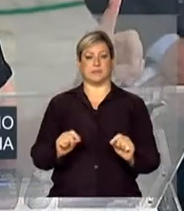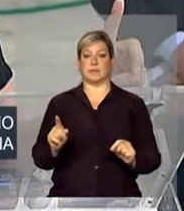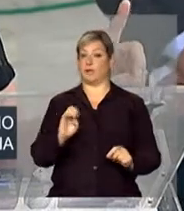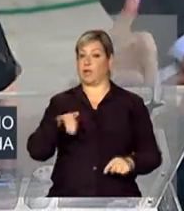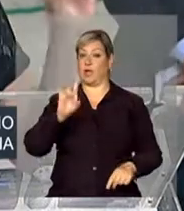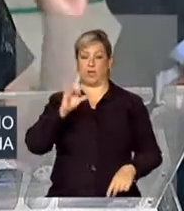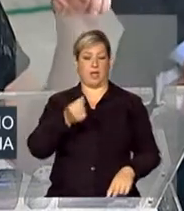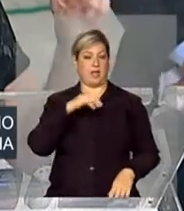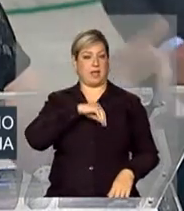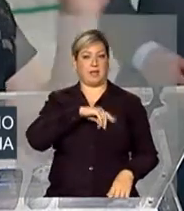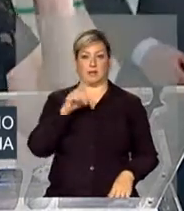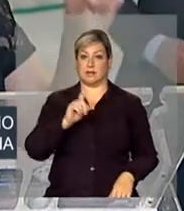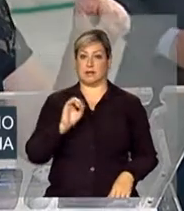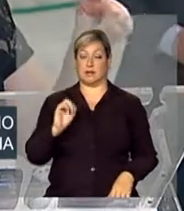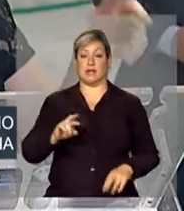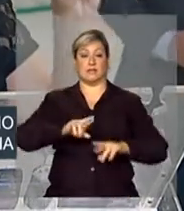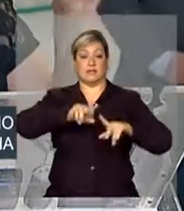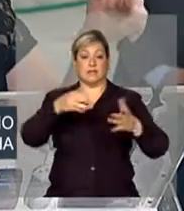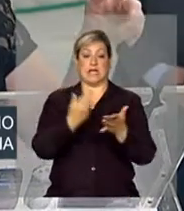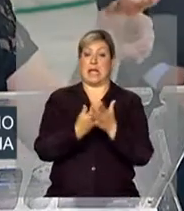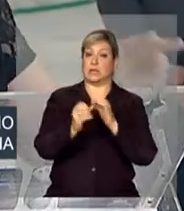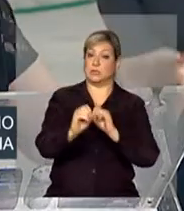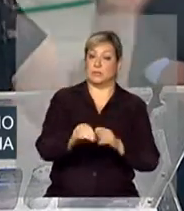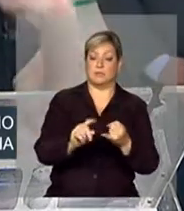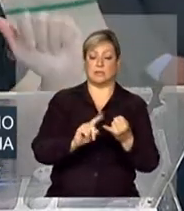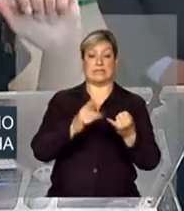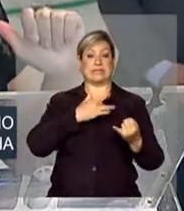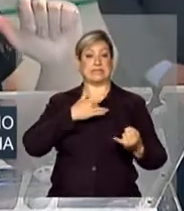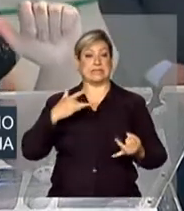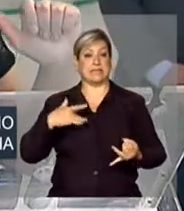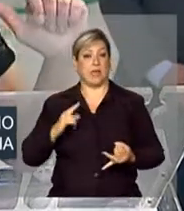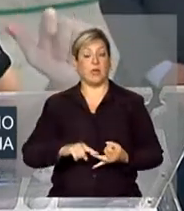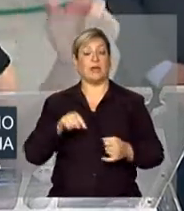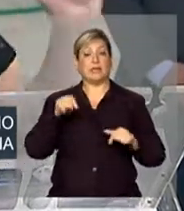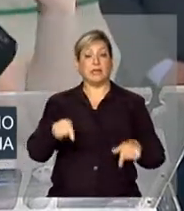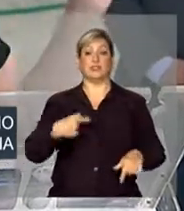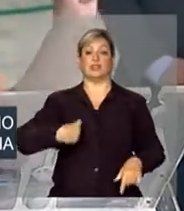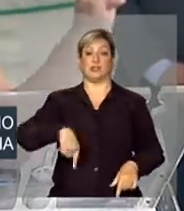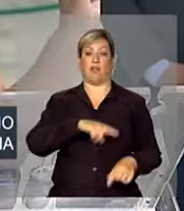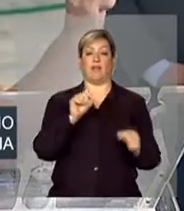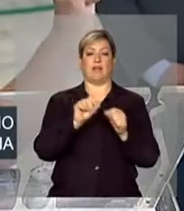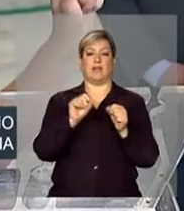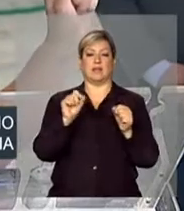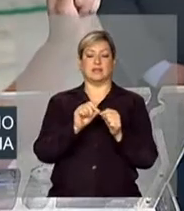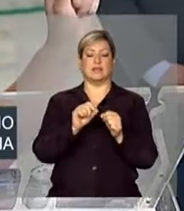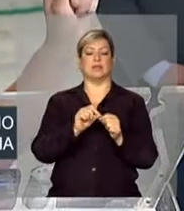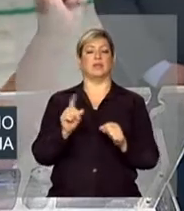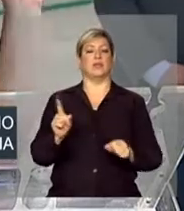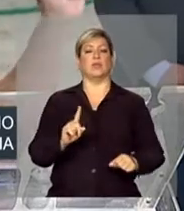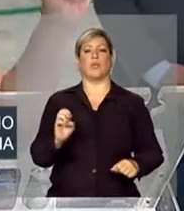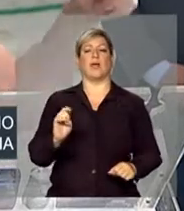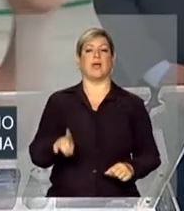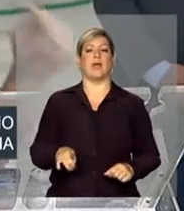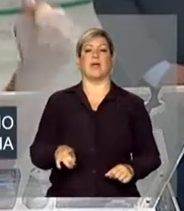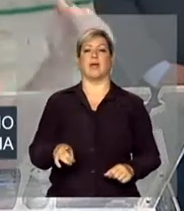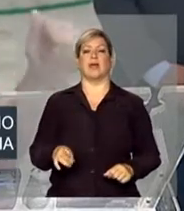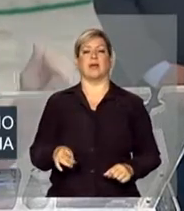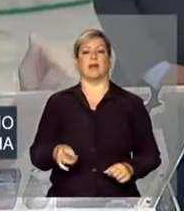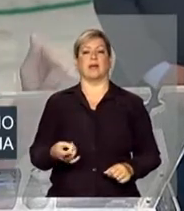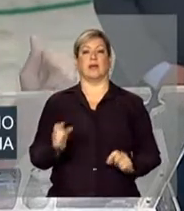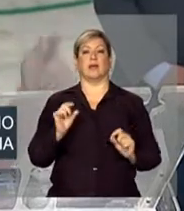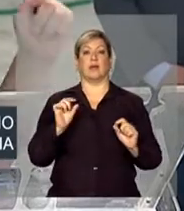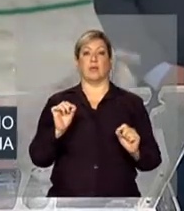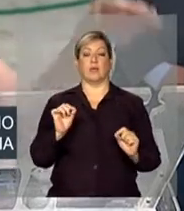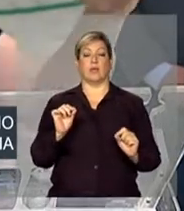só renda, na educação, na saúde. Isso que nós estamos fazendo não é real,